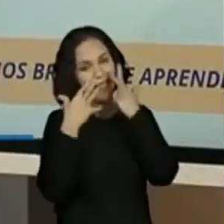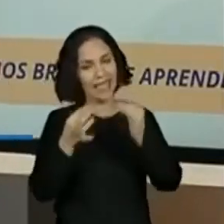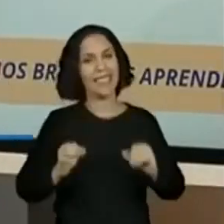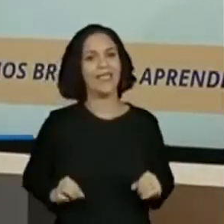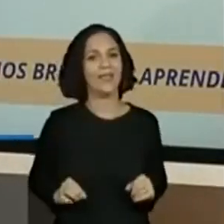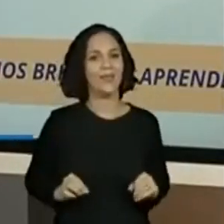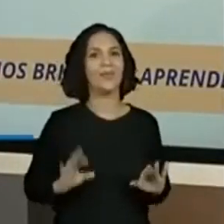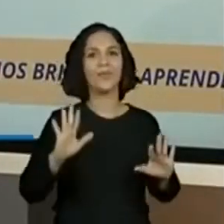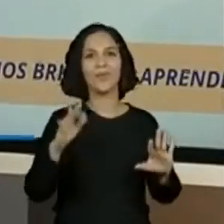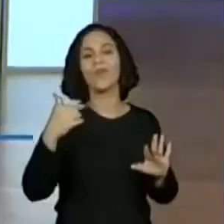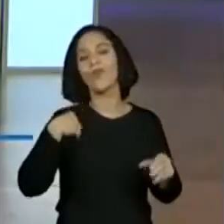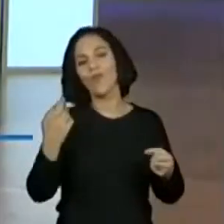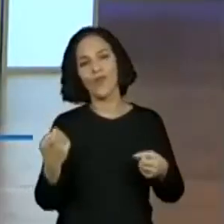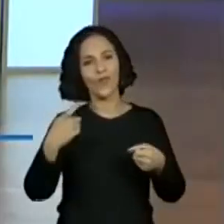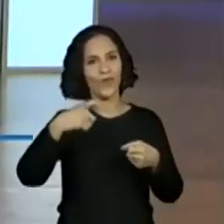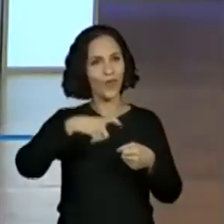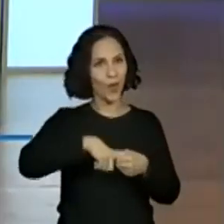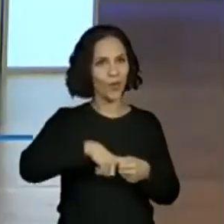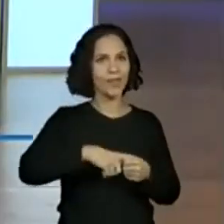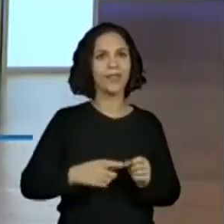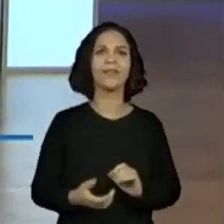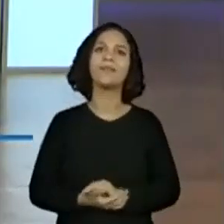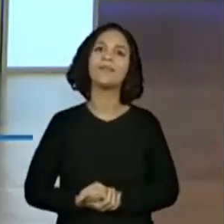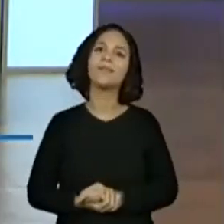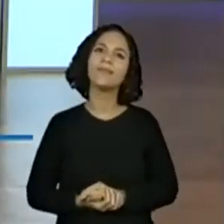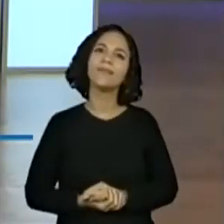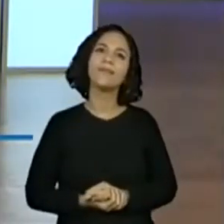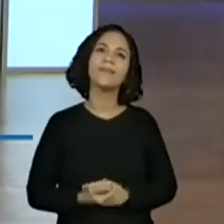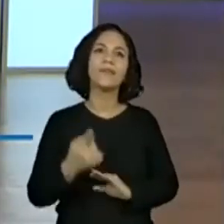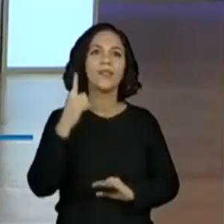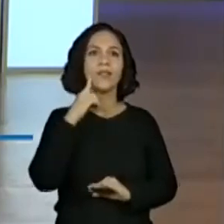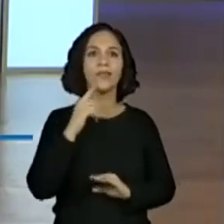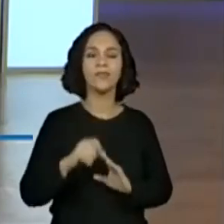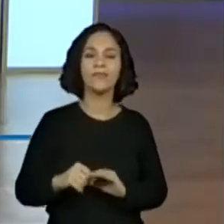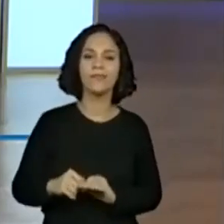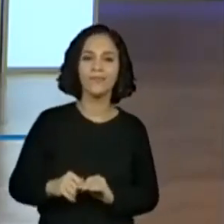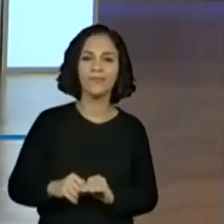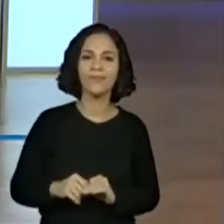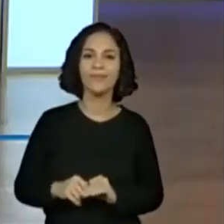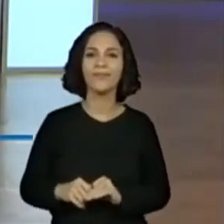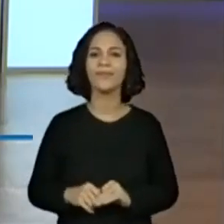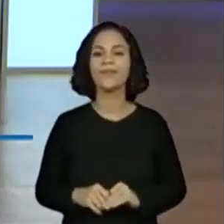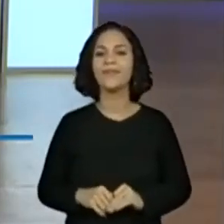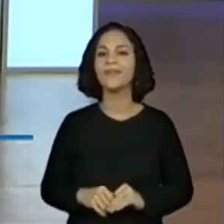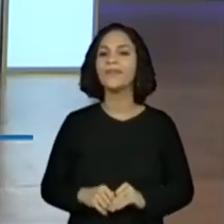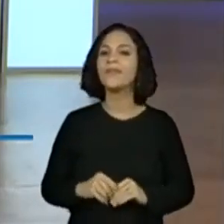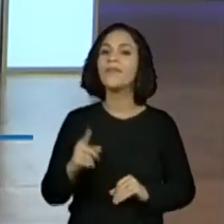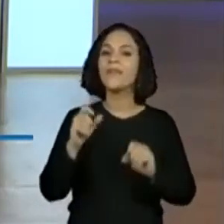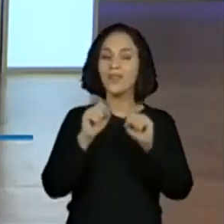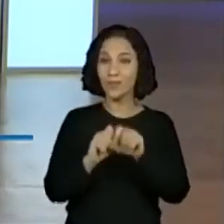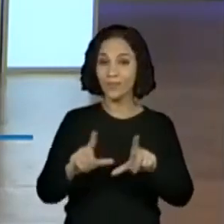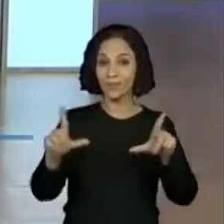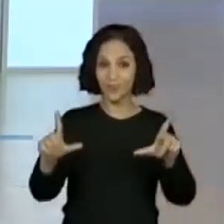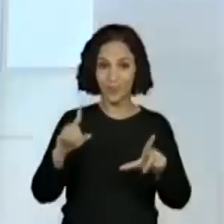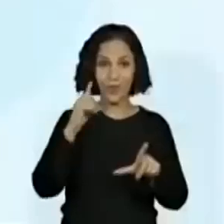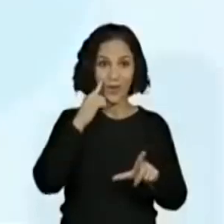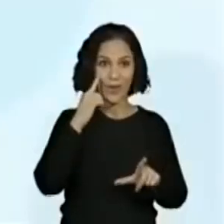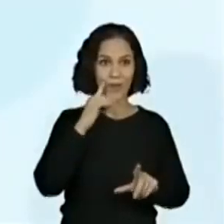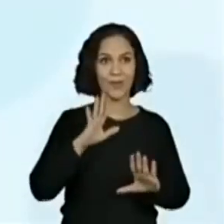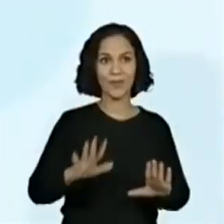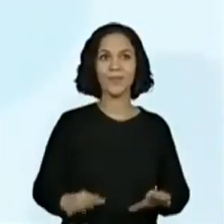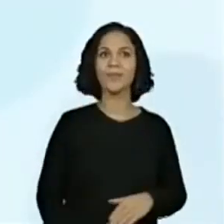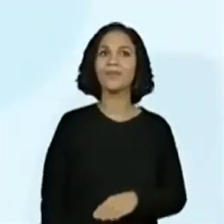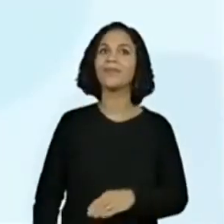seguinte, eu vou voltar a tela, vou aumentar uma telinha aqui, vou segurar, põe a telinha, por